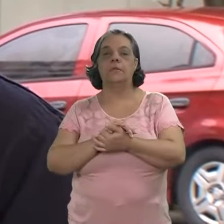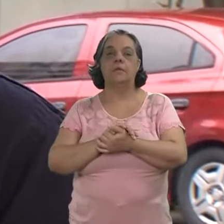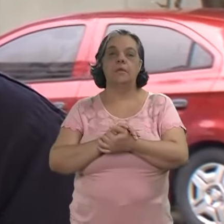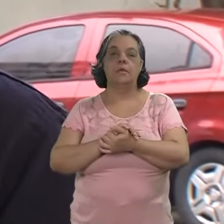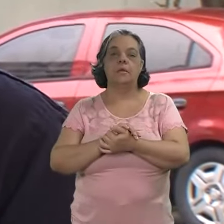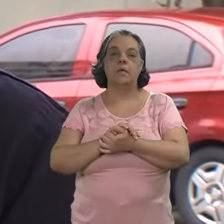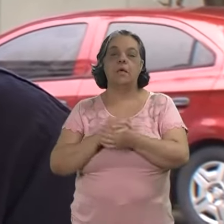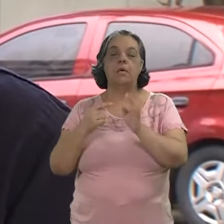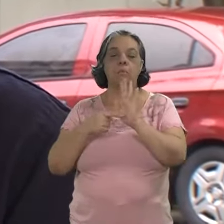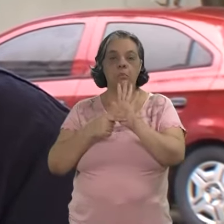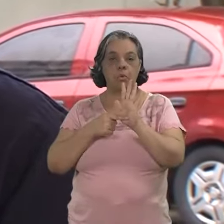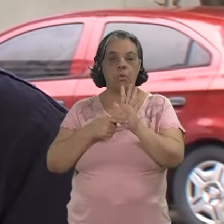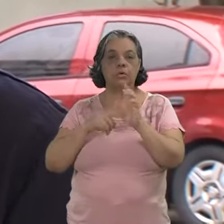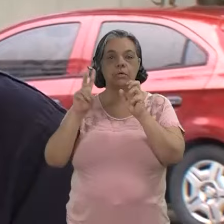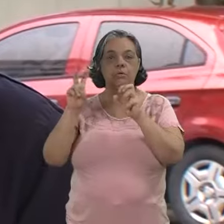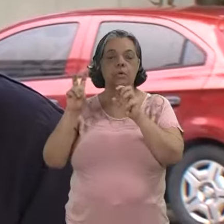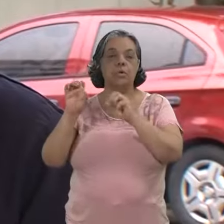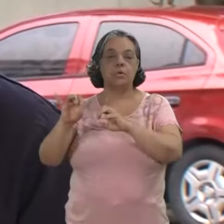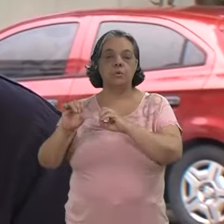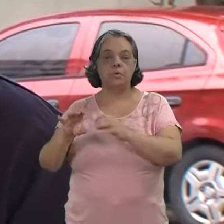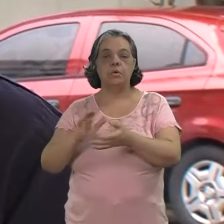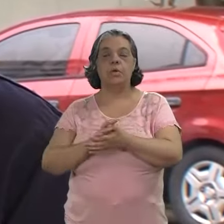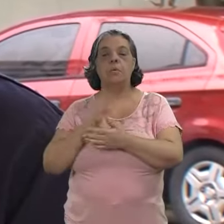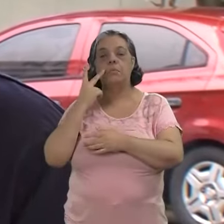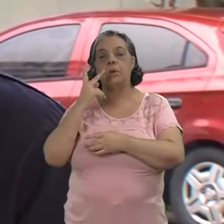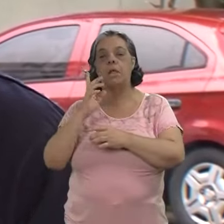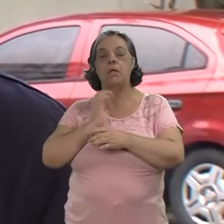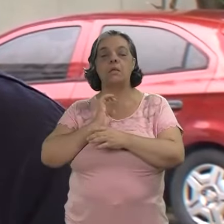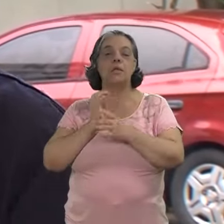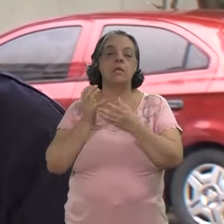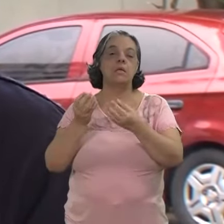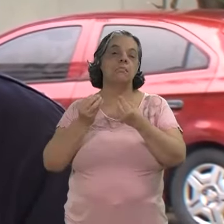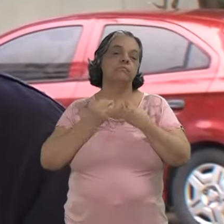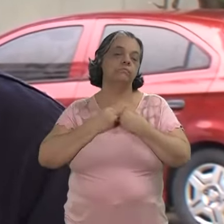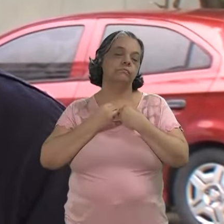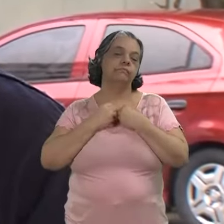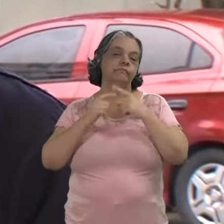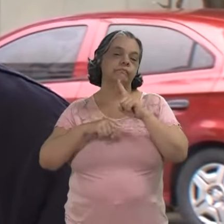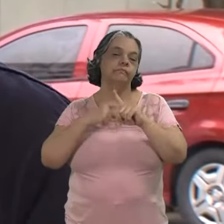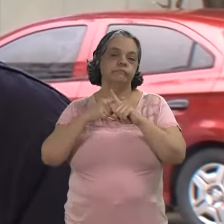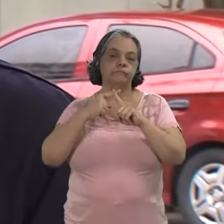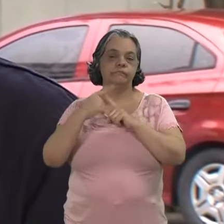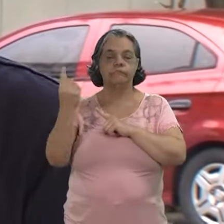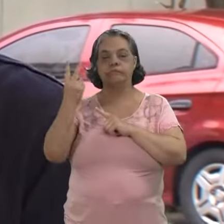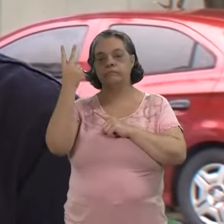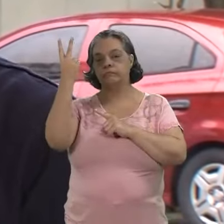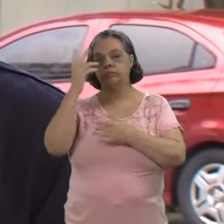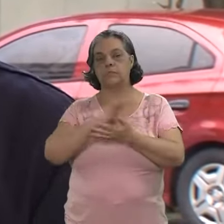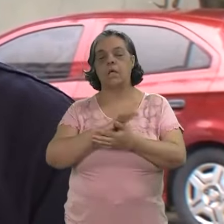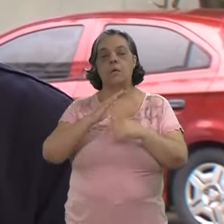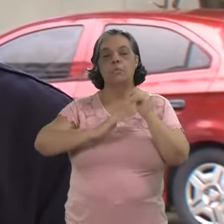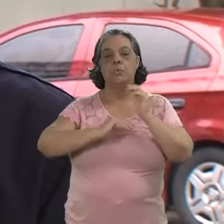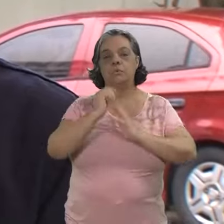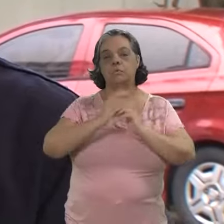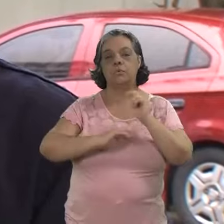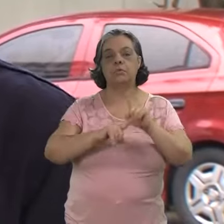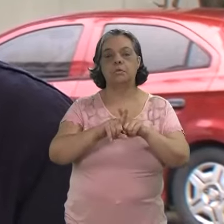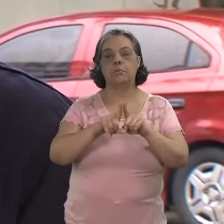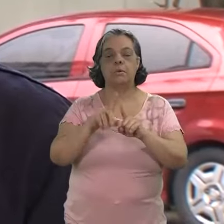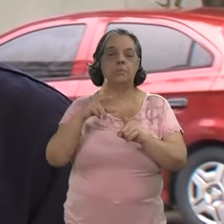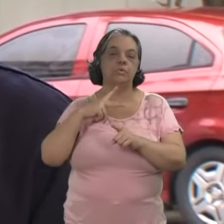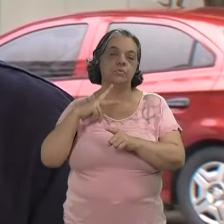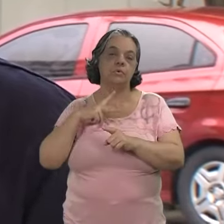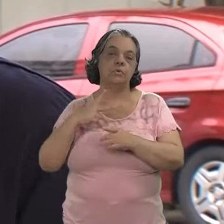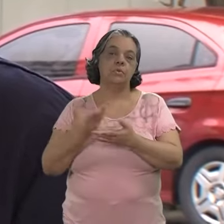abordem temas educativos para enriquecer valores, a profissão e também